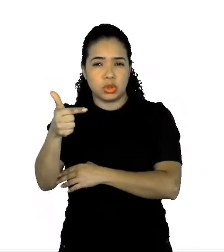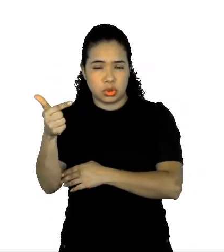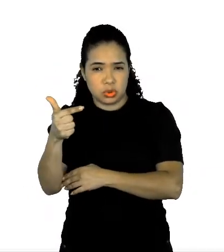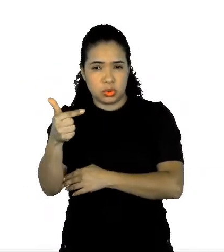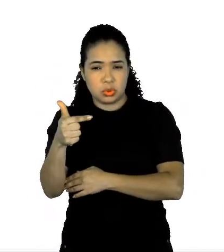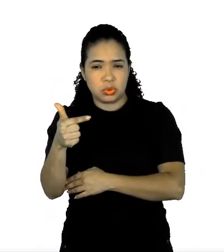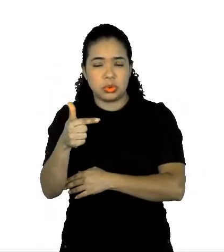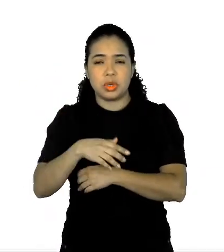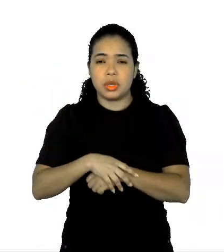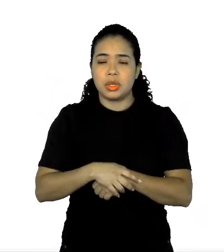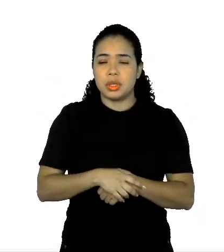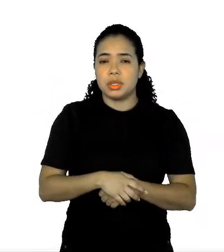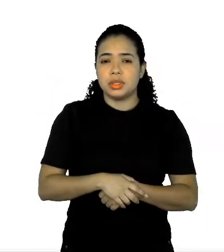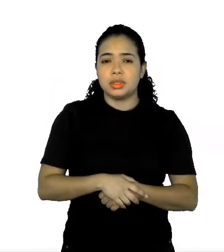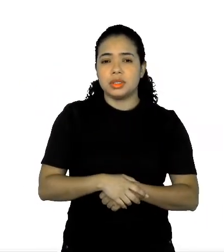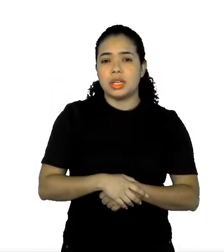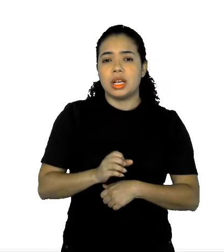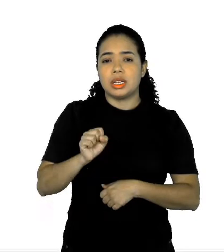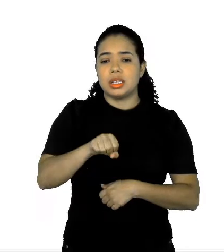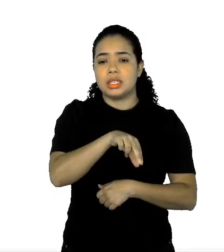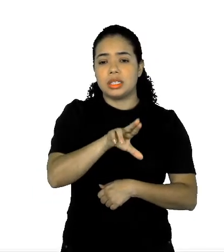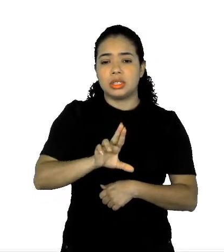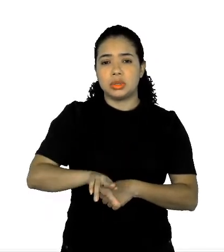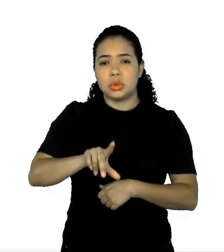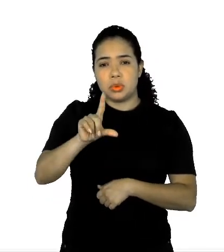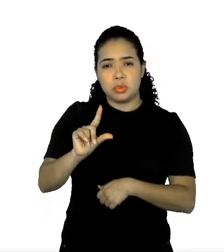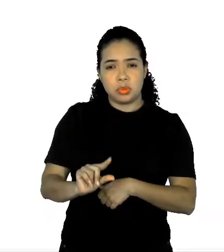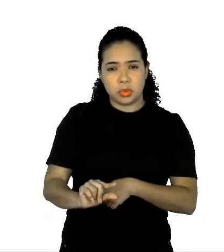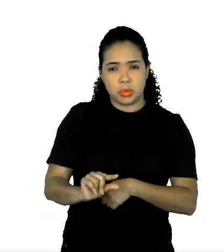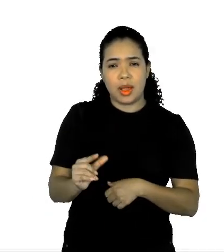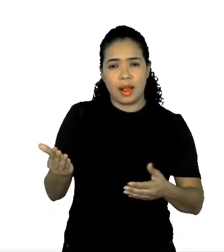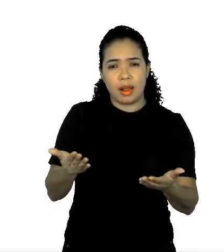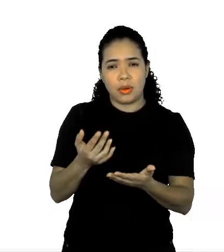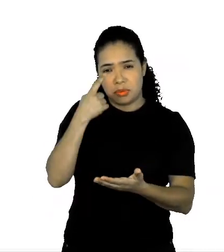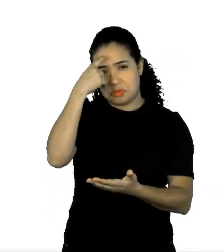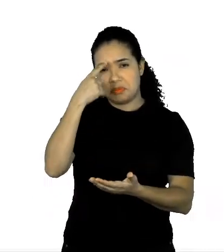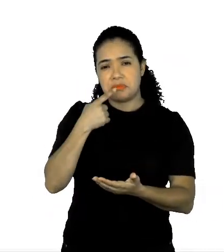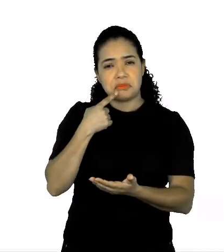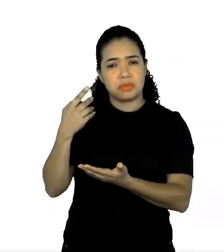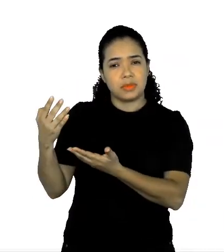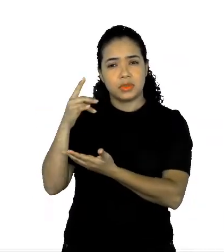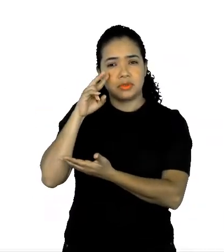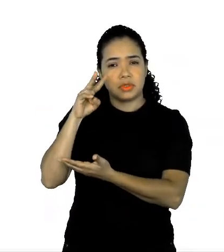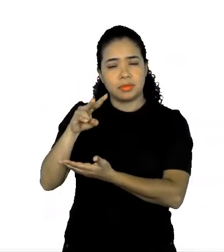a gente tem a região sul com menos casos até essa data, né.